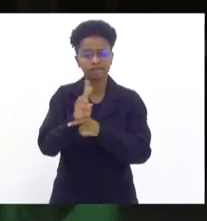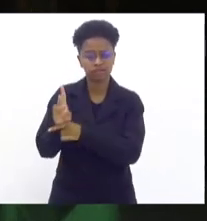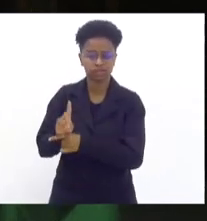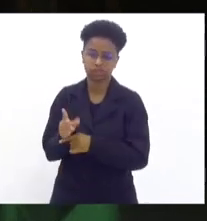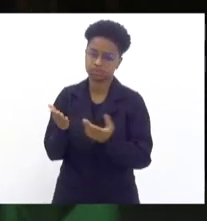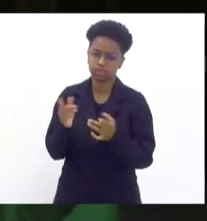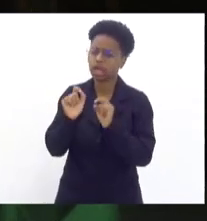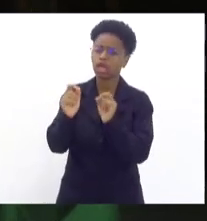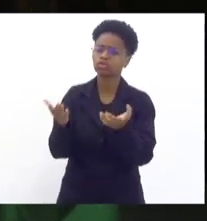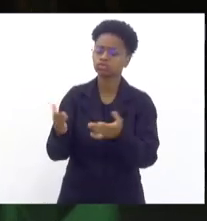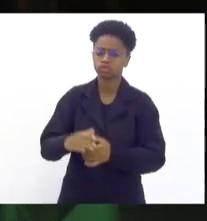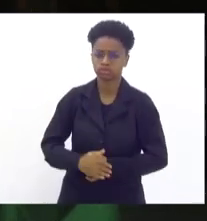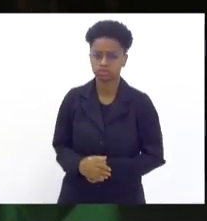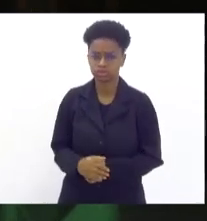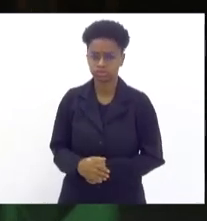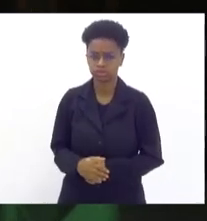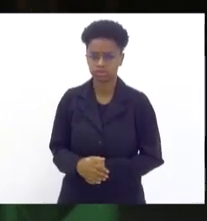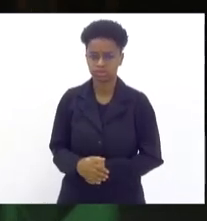é isso?